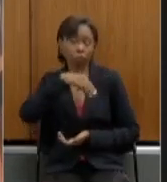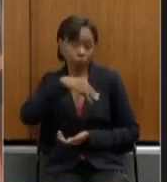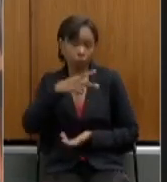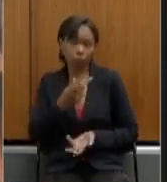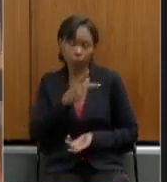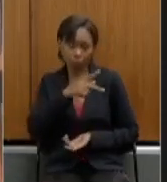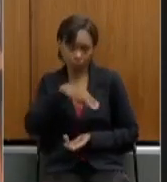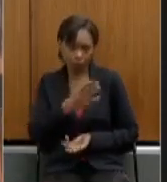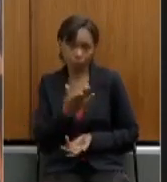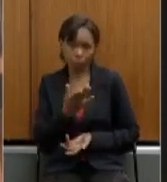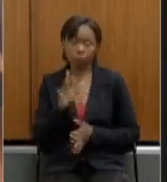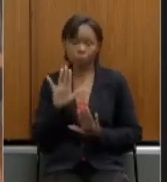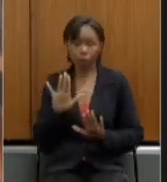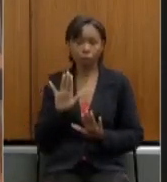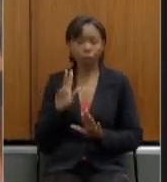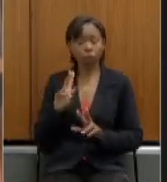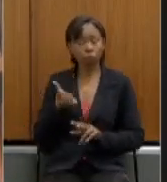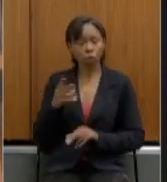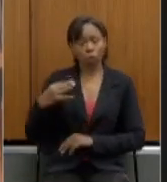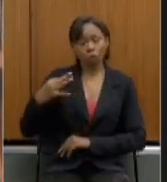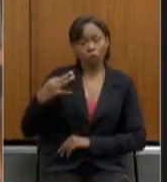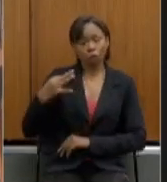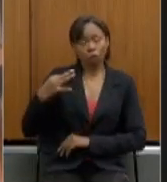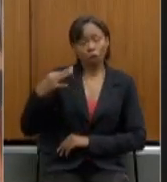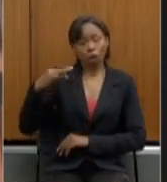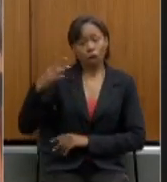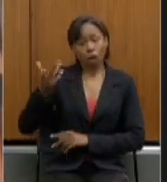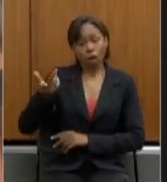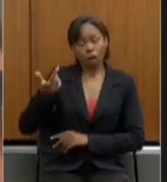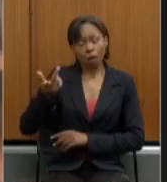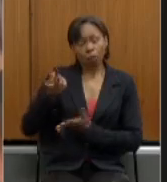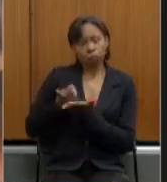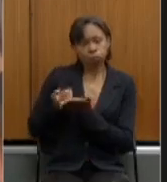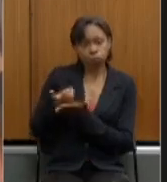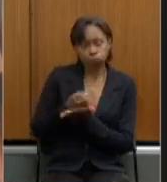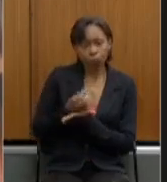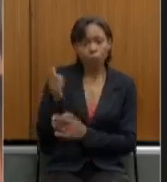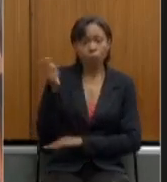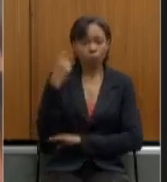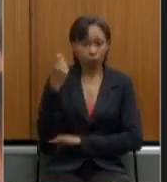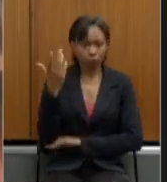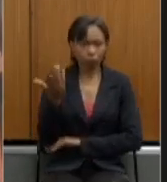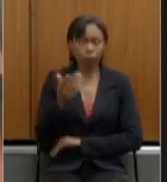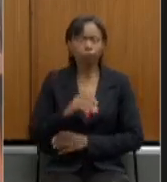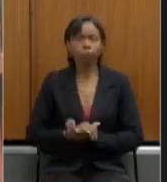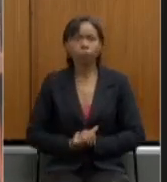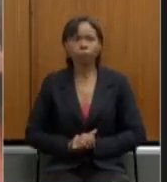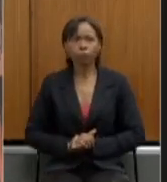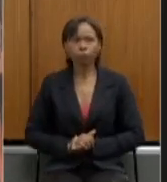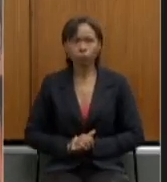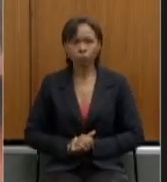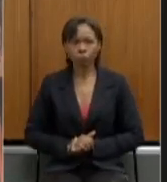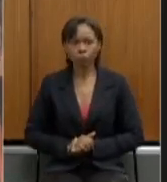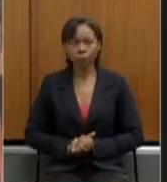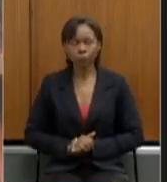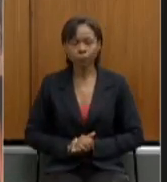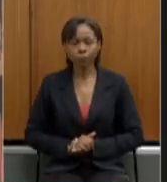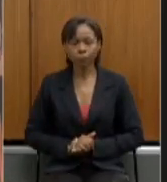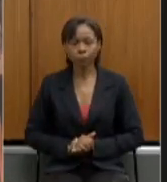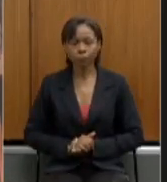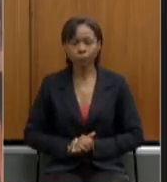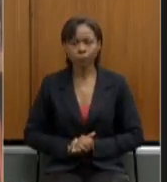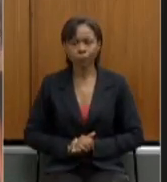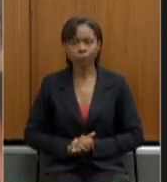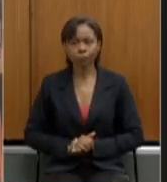este é o cenário atual e agora naturalmente ainda como bem disse o deputado Fernando Antunes pende